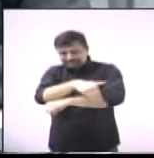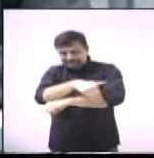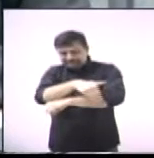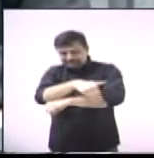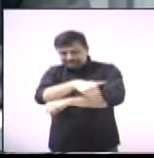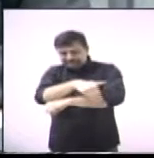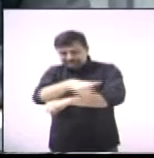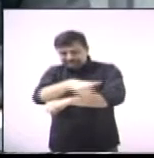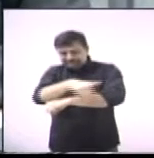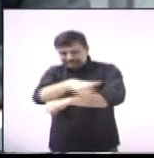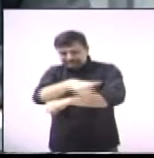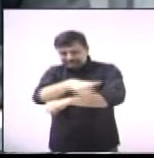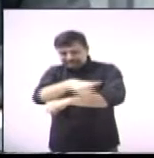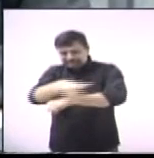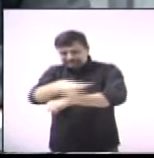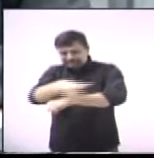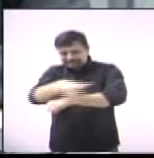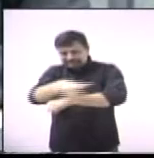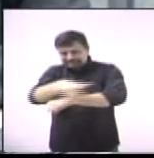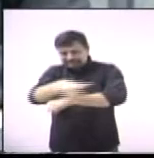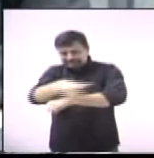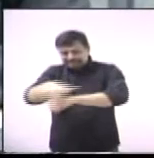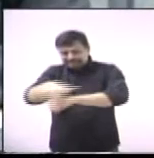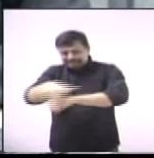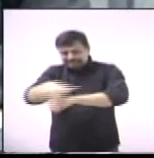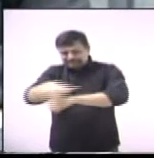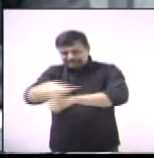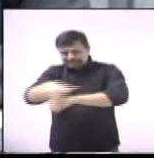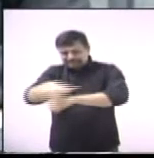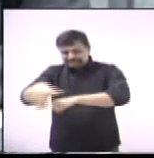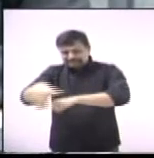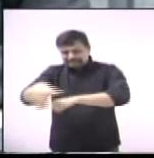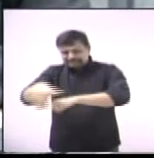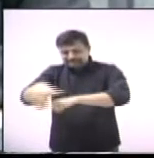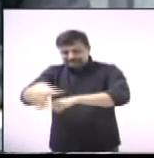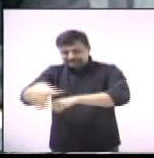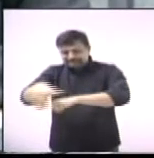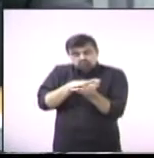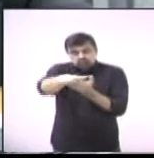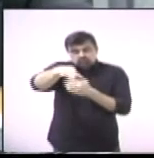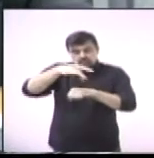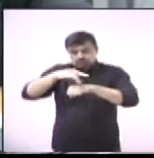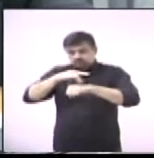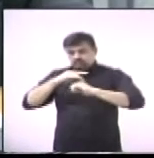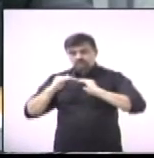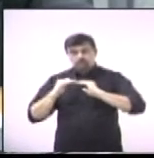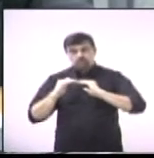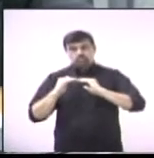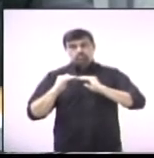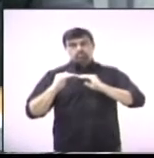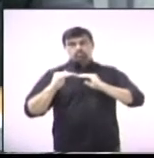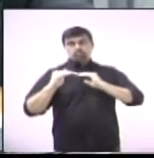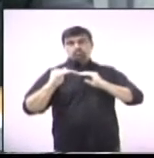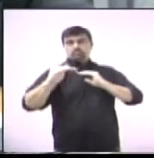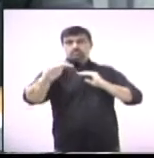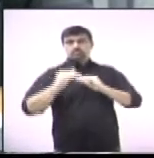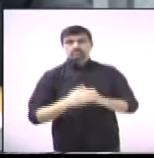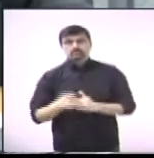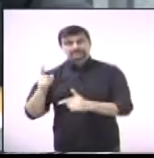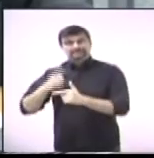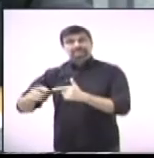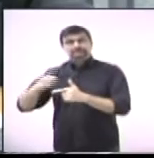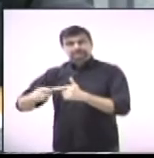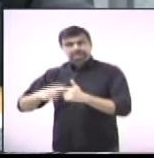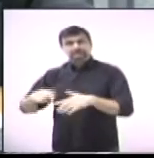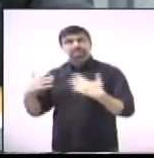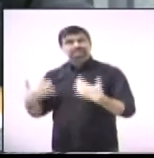que em dois ou três meses todos os bairros serão atingidos. E eu acho que um dos maiores, dos problemas crônicos que